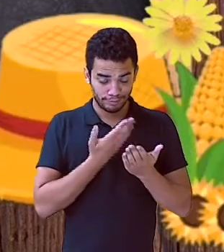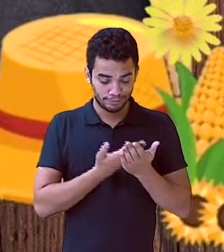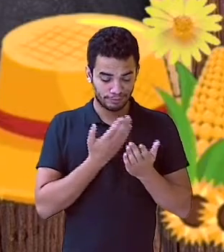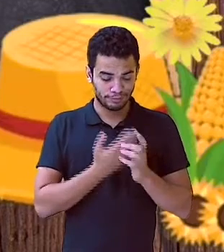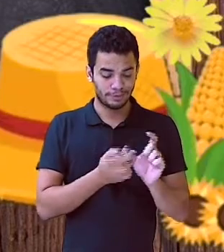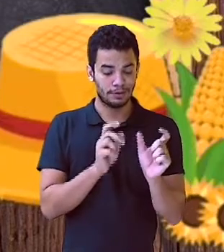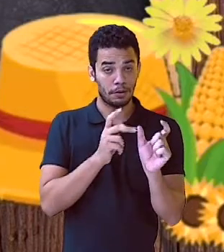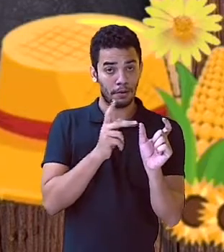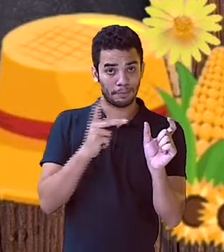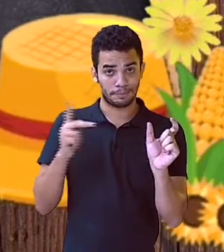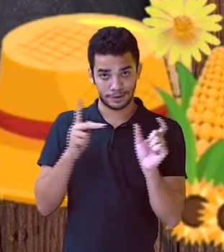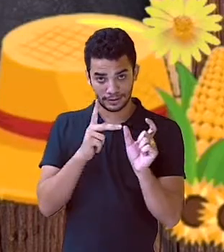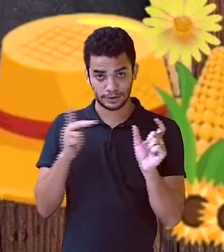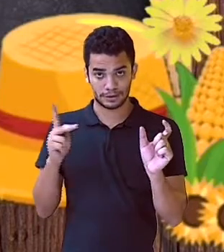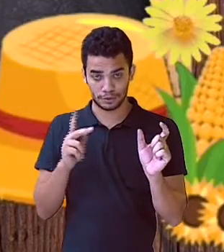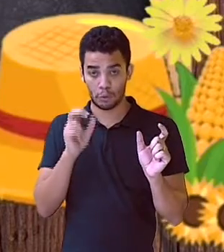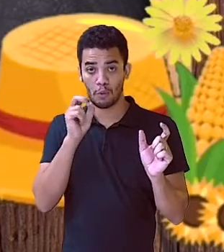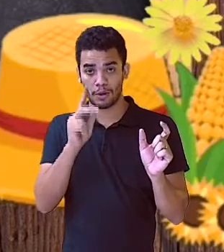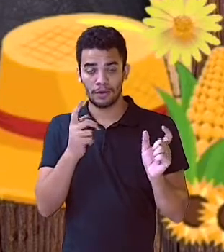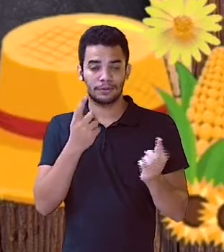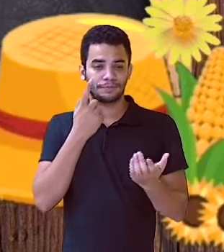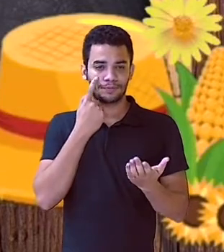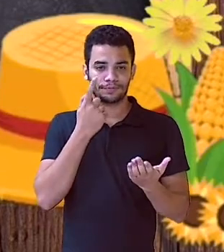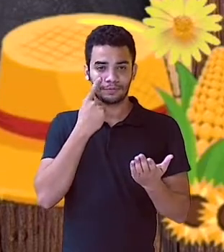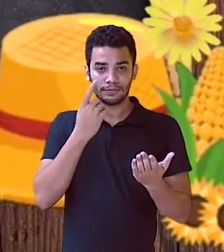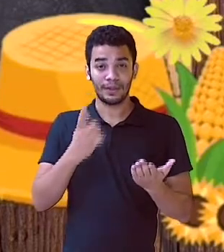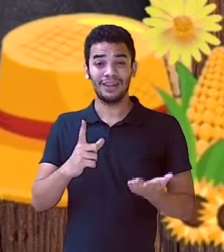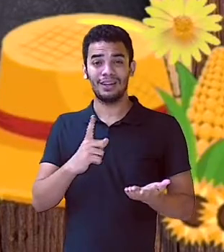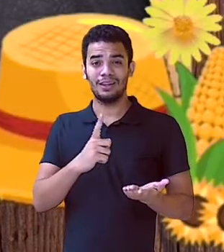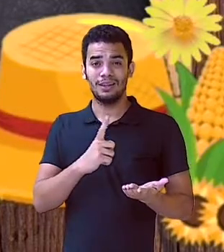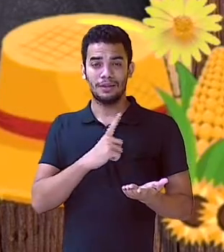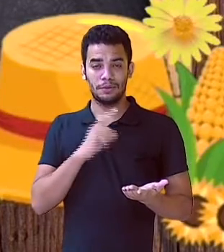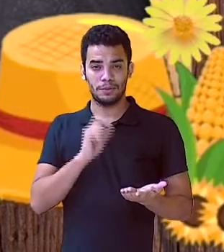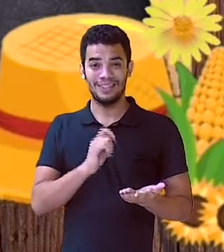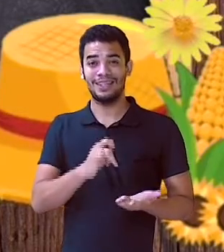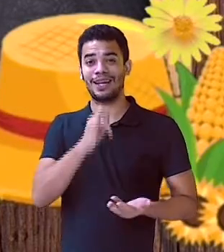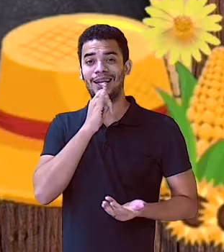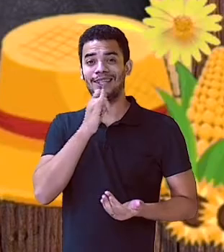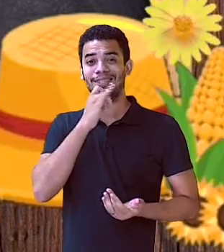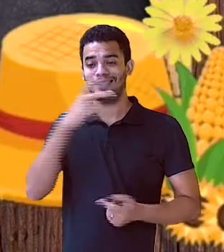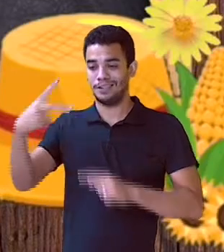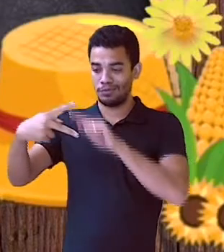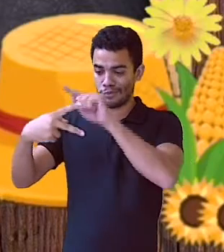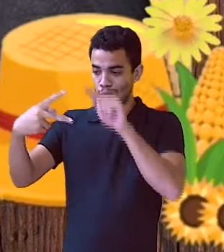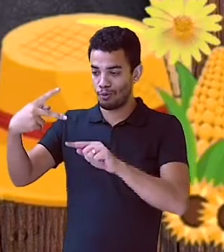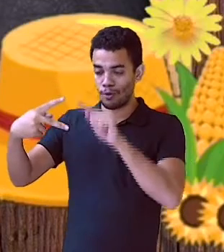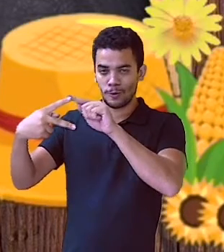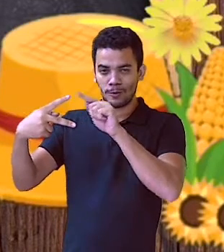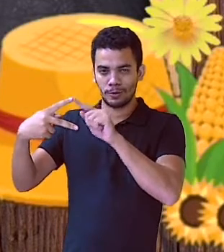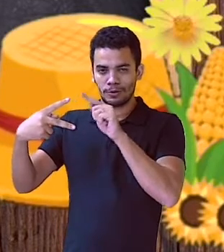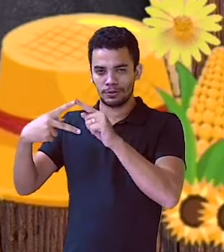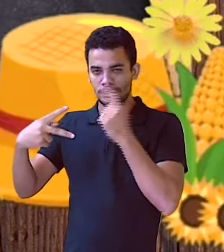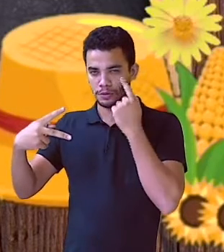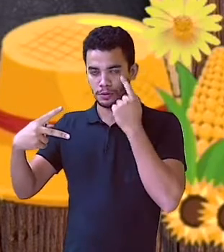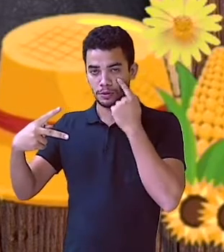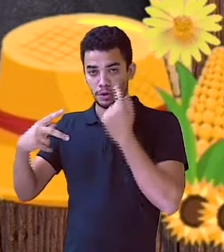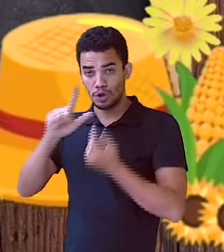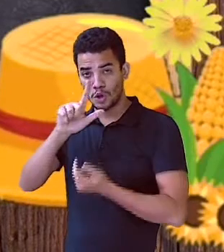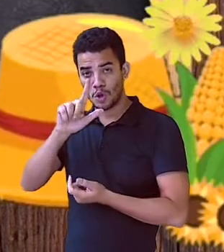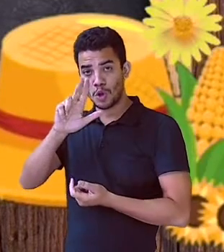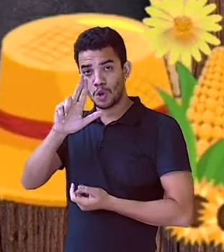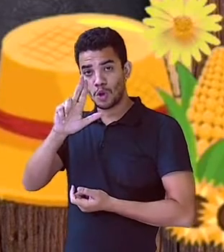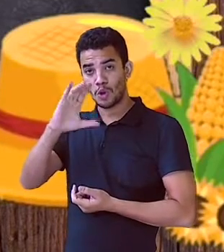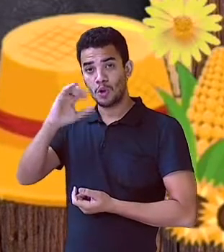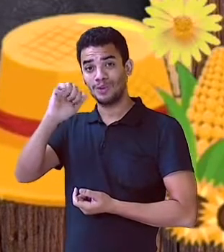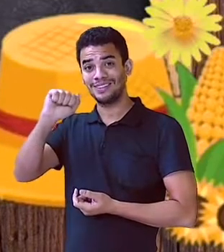Predicado, é isso mesmo? Então, vamos lá! Já temos aqui dois exemplos. Percebam, Lúcia correu